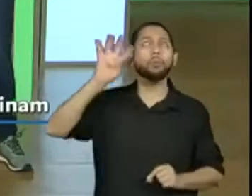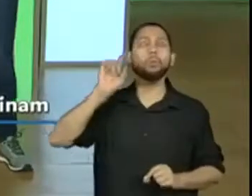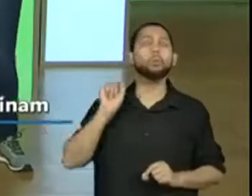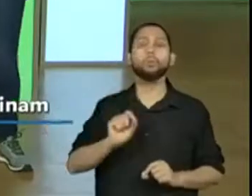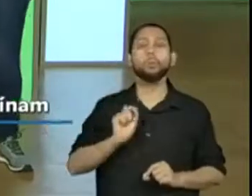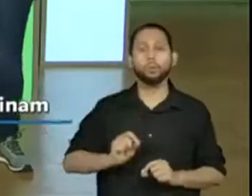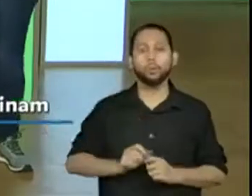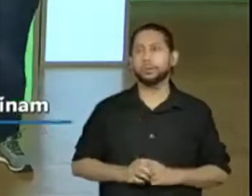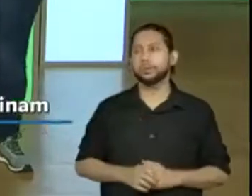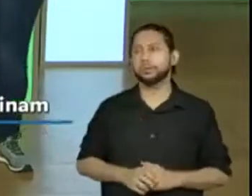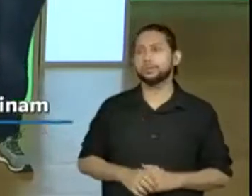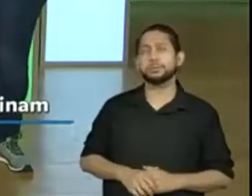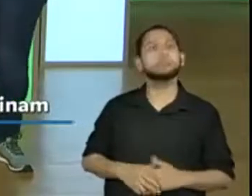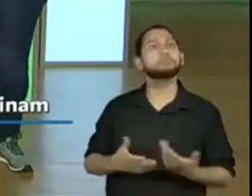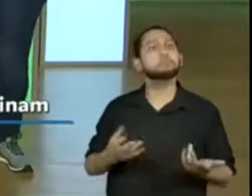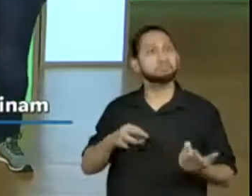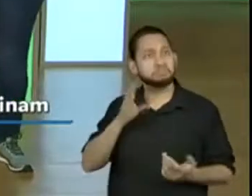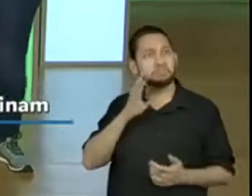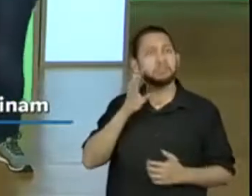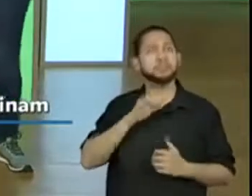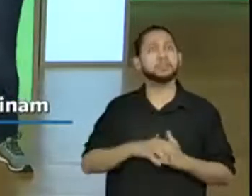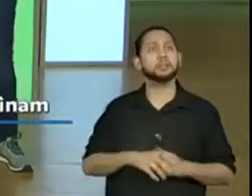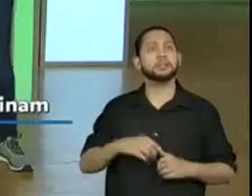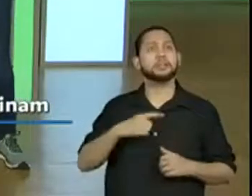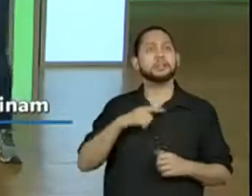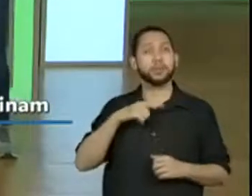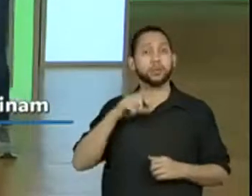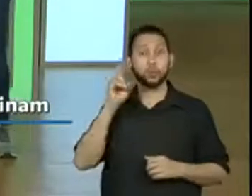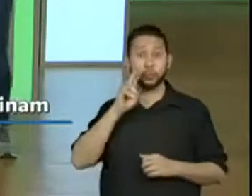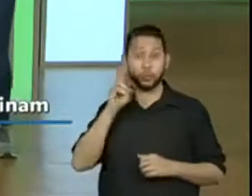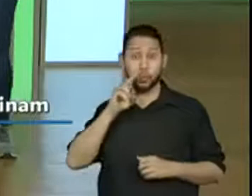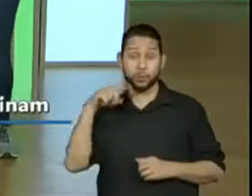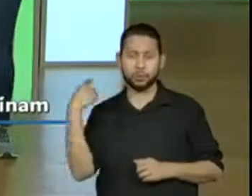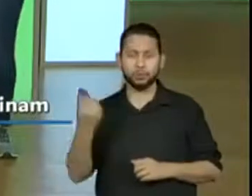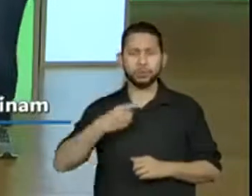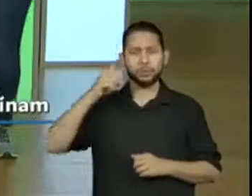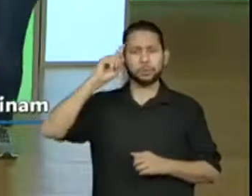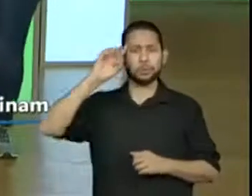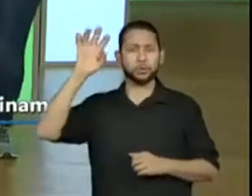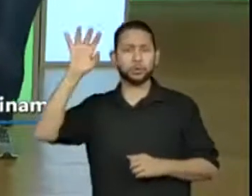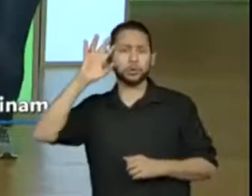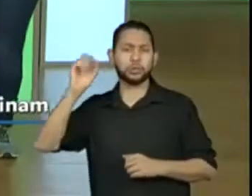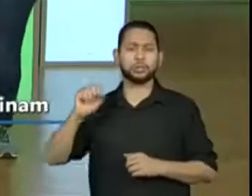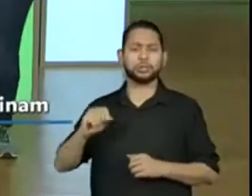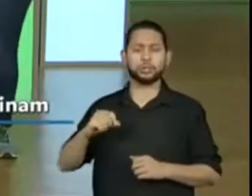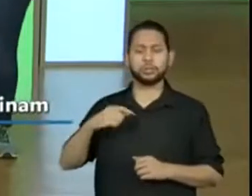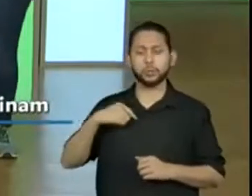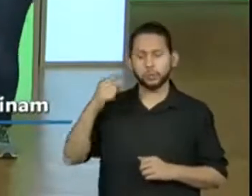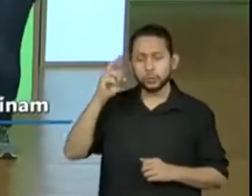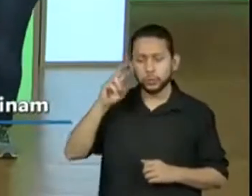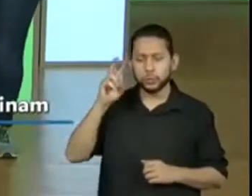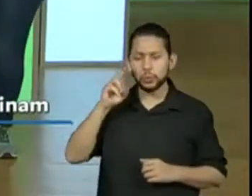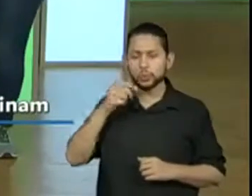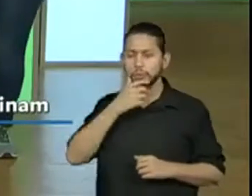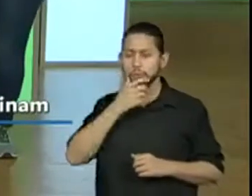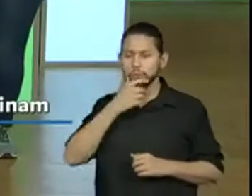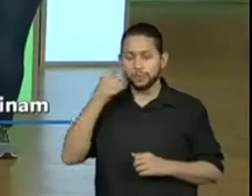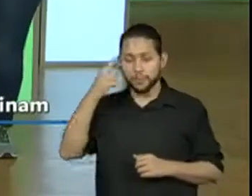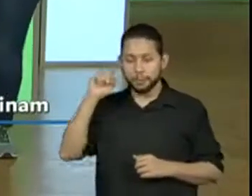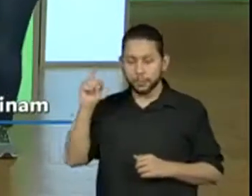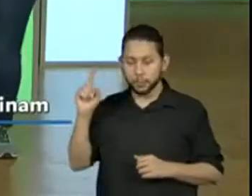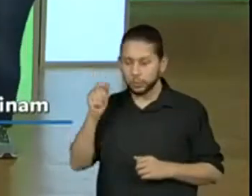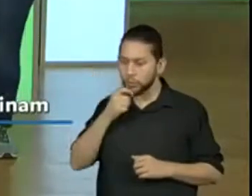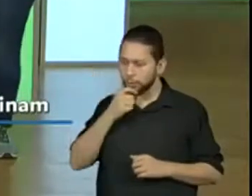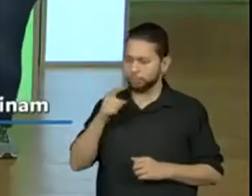legal, né? Então, as histórias que são imagináveis, inimagináveis, é legal para o aluno